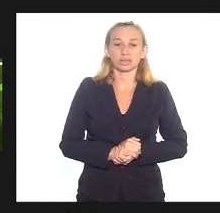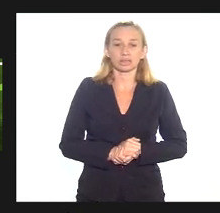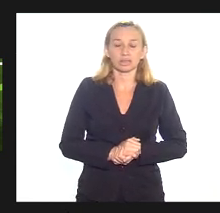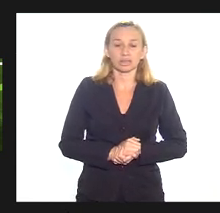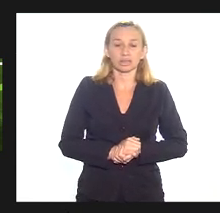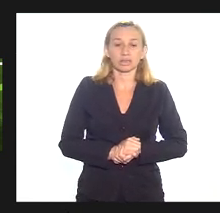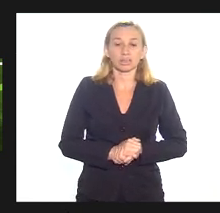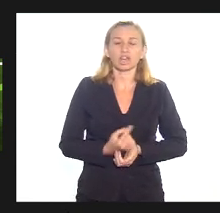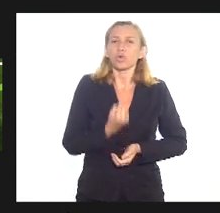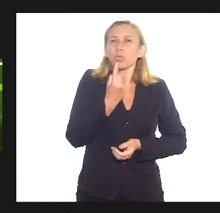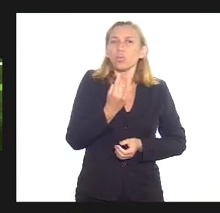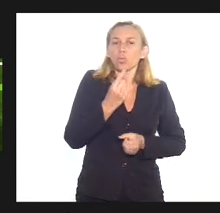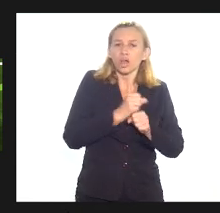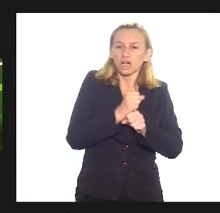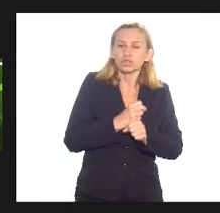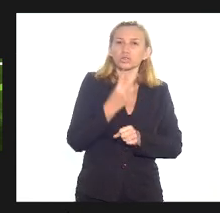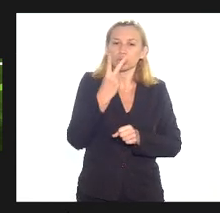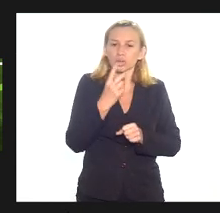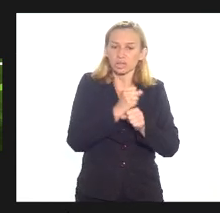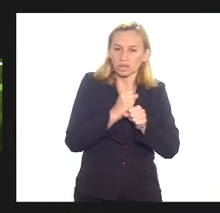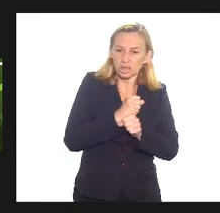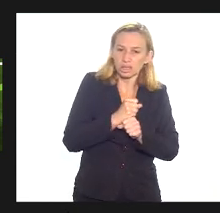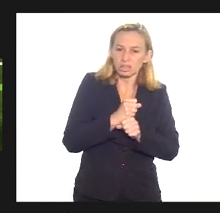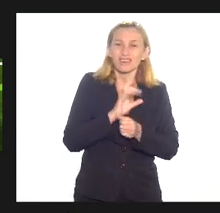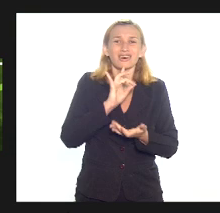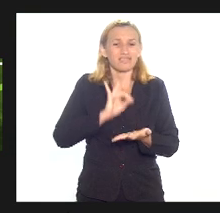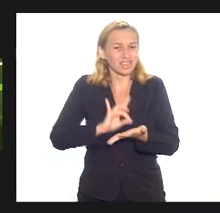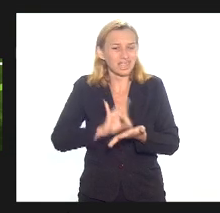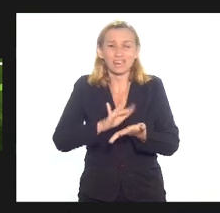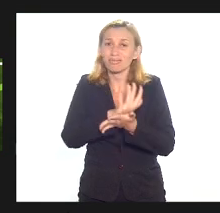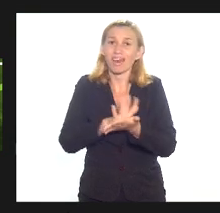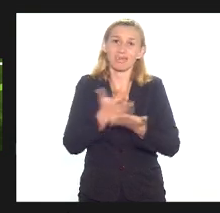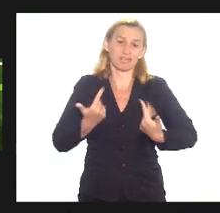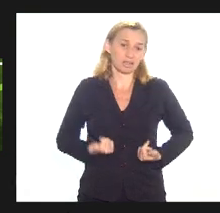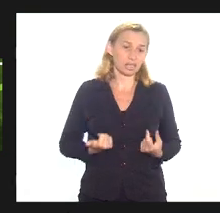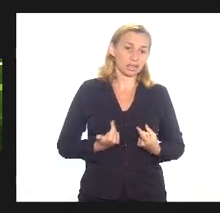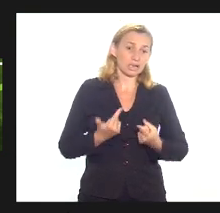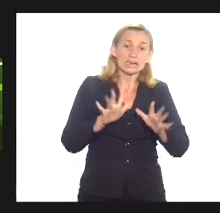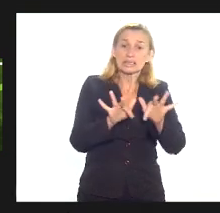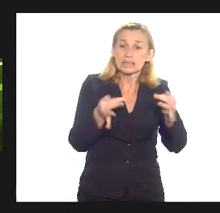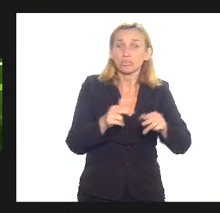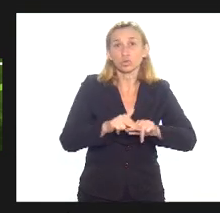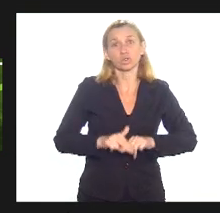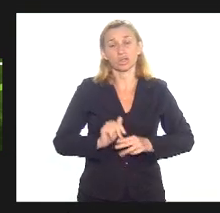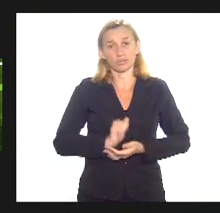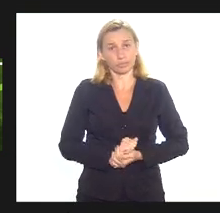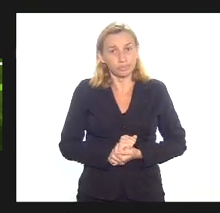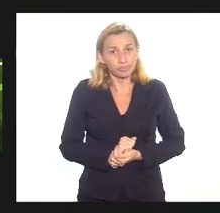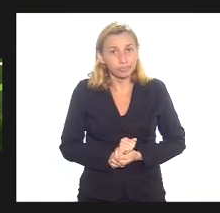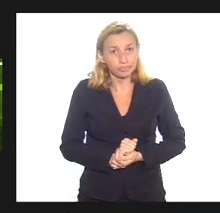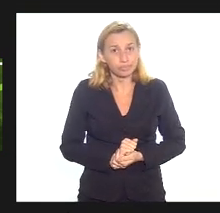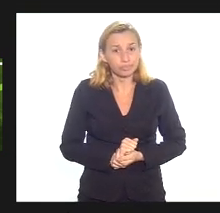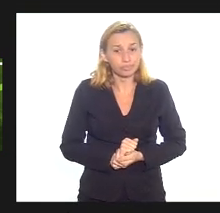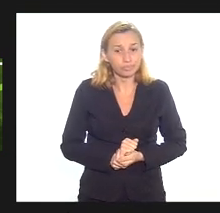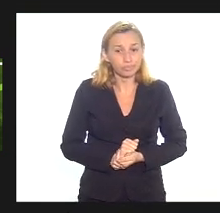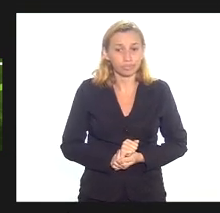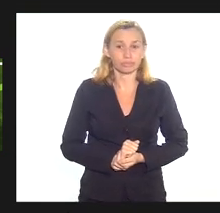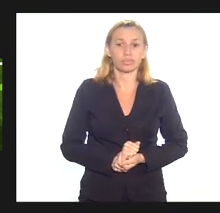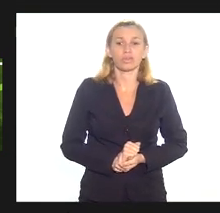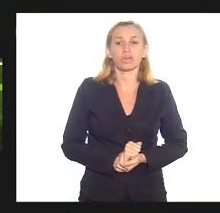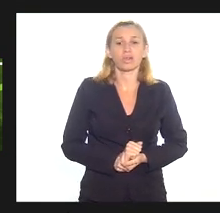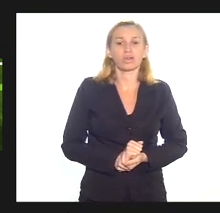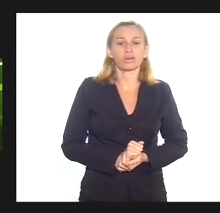um ano dois anos não vai valer absolutamente nada pelo simples motivo o o